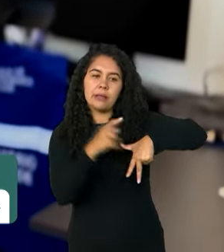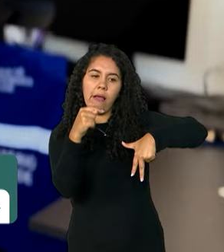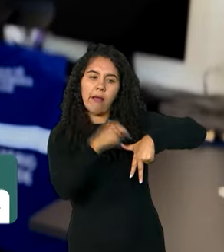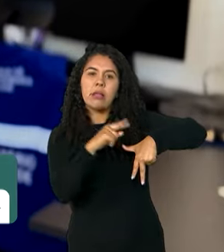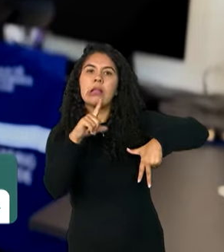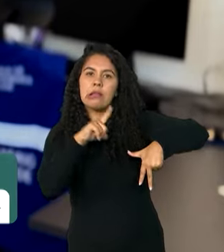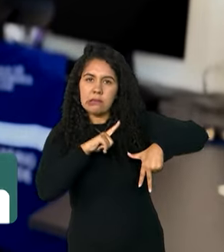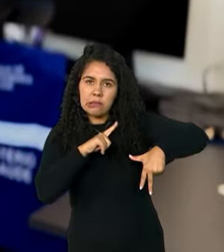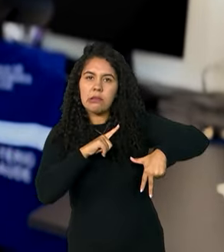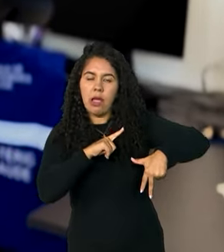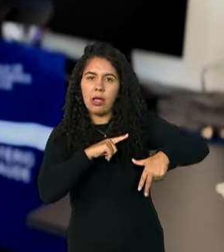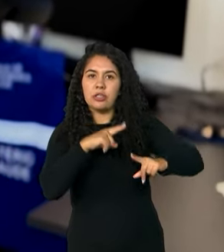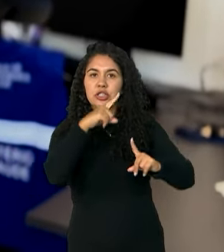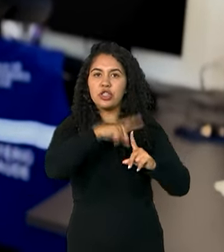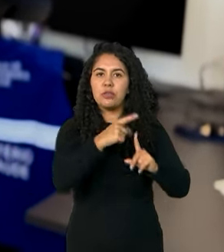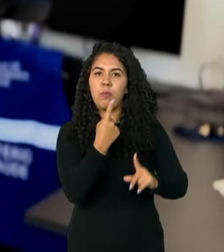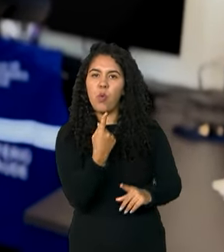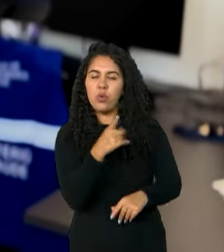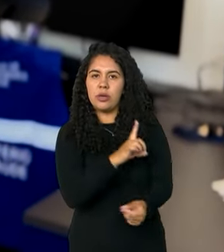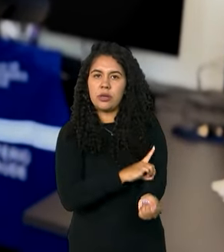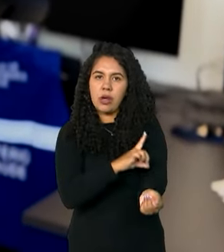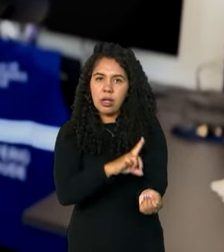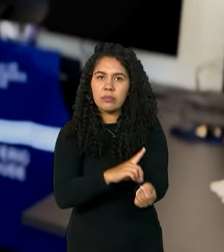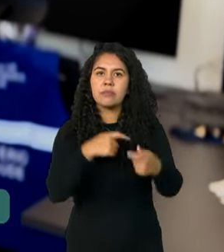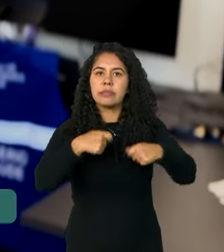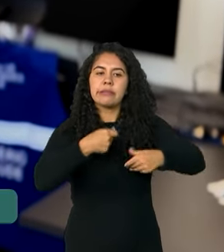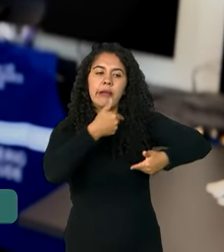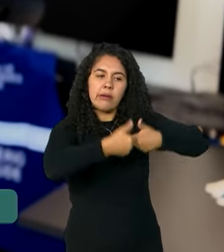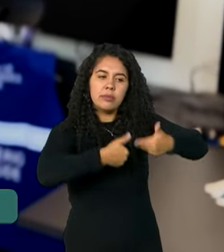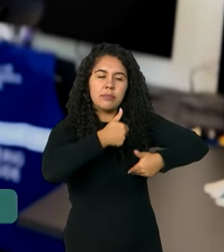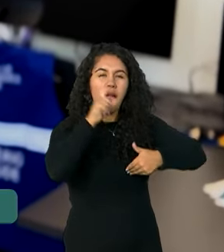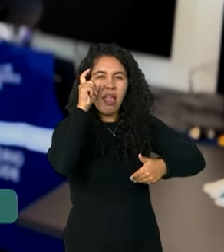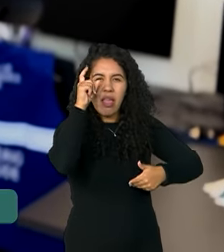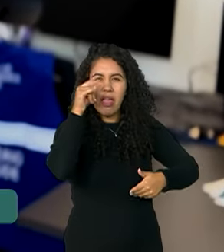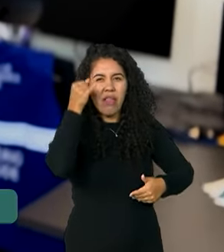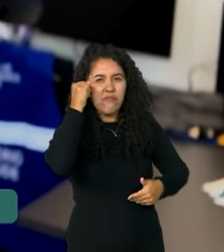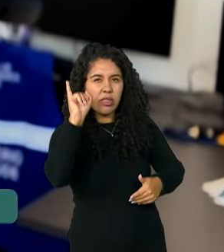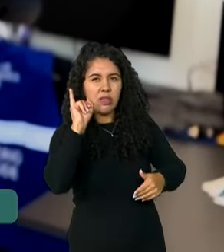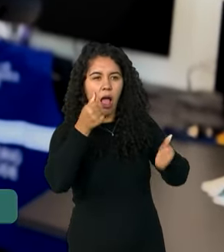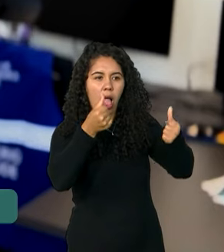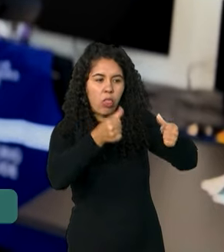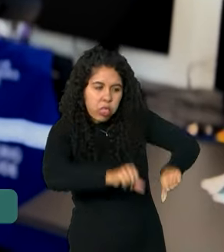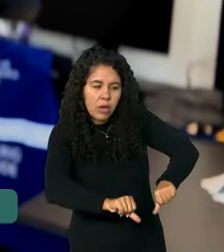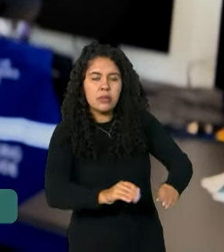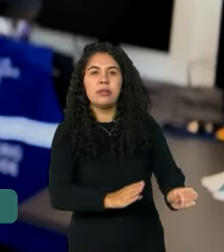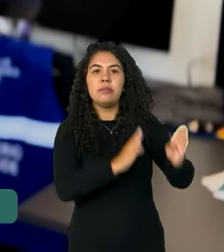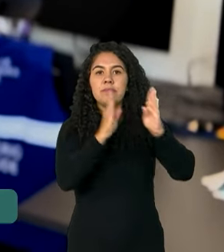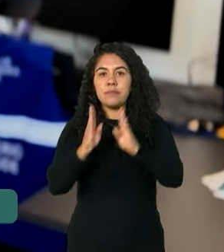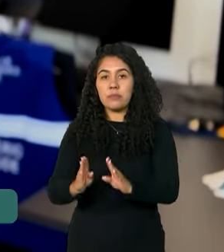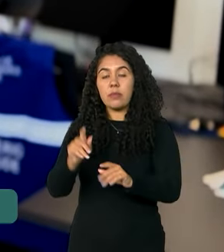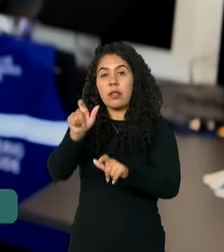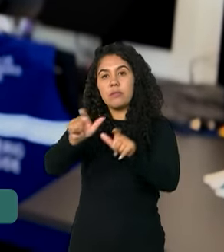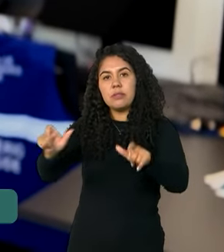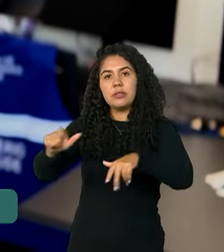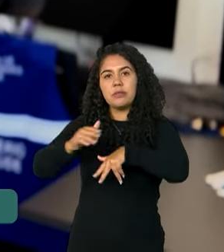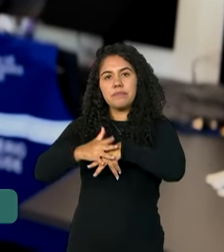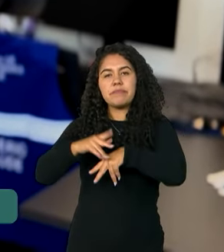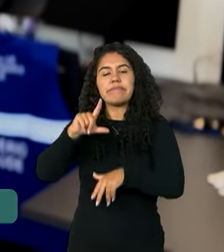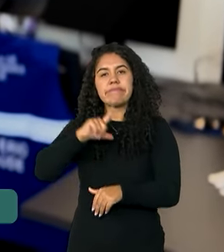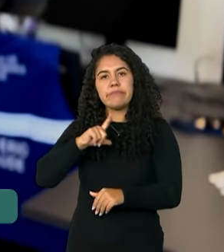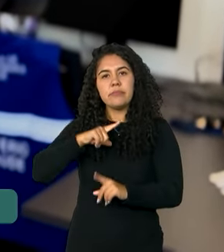1, é a suminoterapia, para evitar complicações. E os pacientes com diabetes tipo 2,